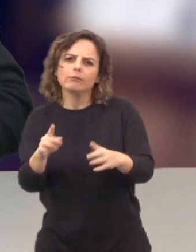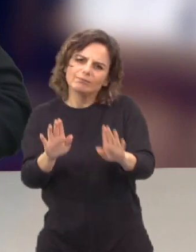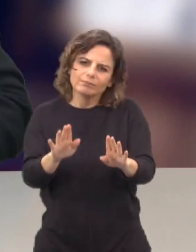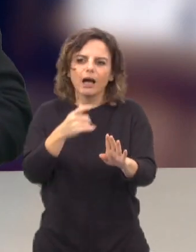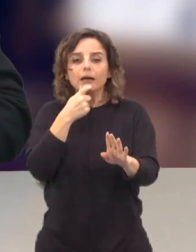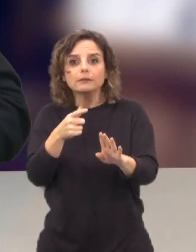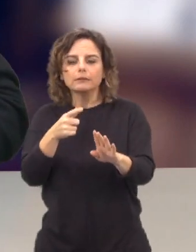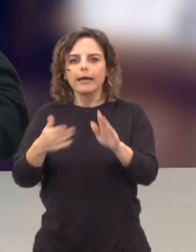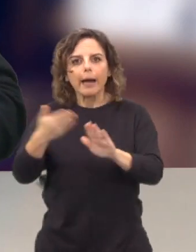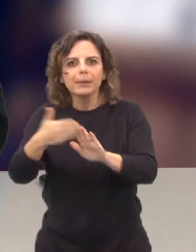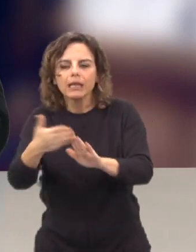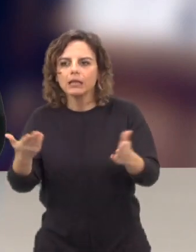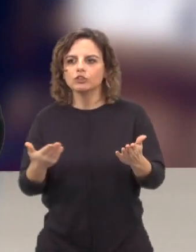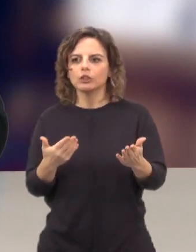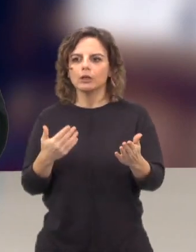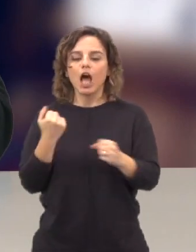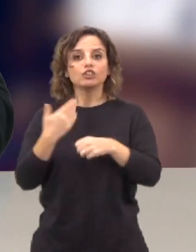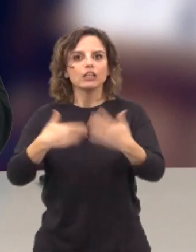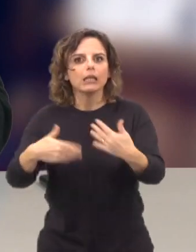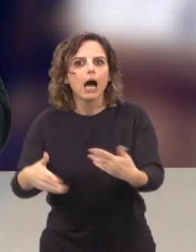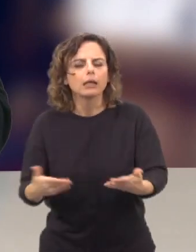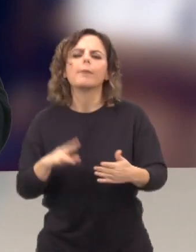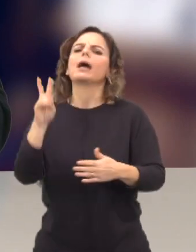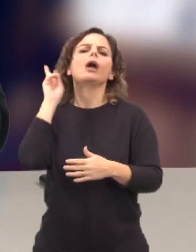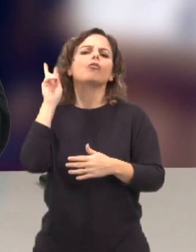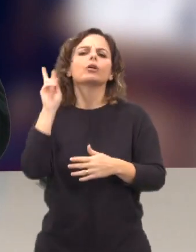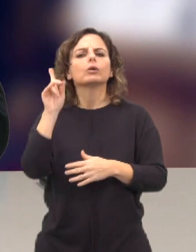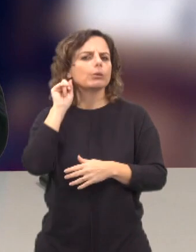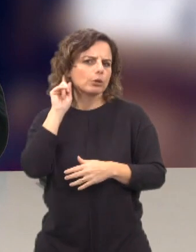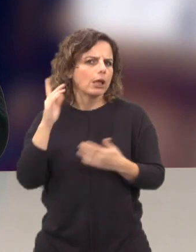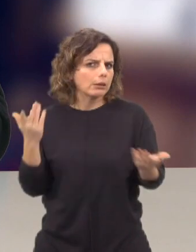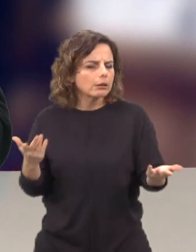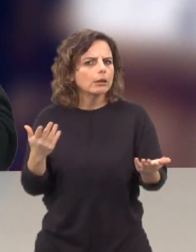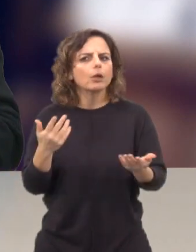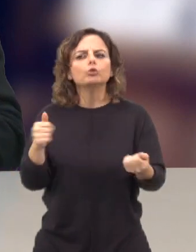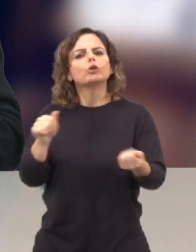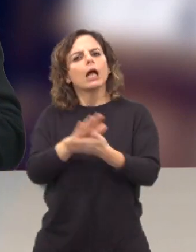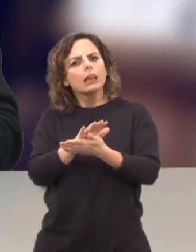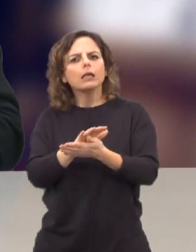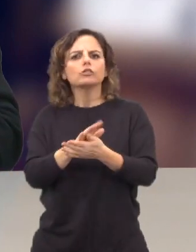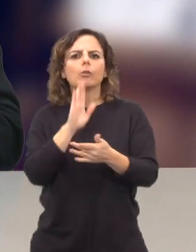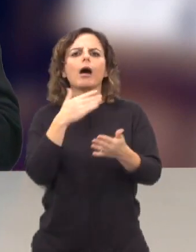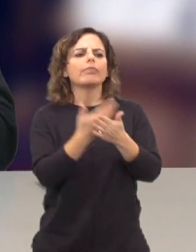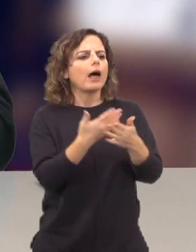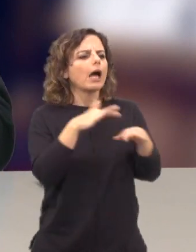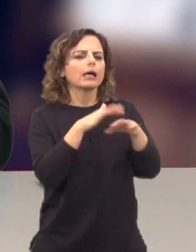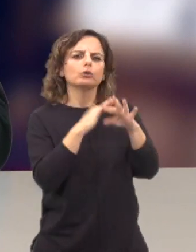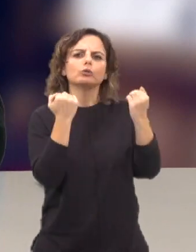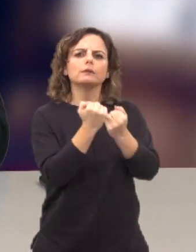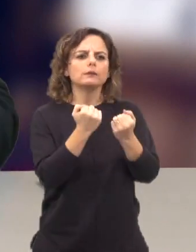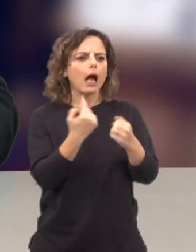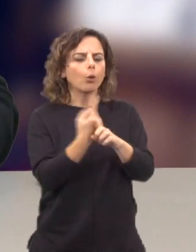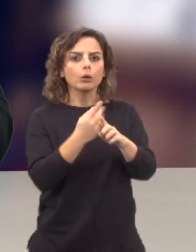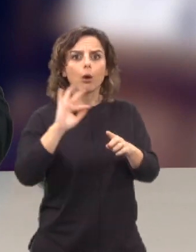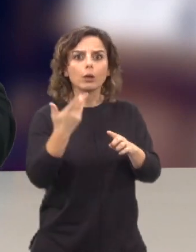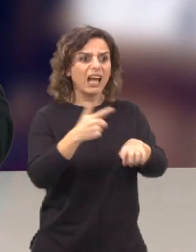a rapidez, a agilidade, e é um valor importante. Eu julgo que o jornalismo não deve perder de vista e deixar para as redes sociais a resposta